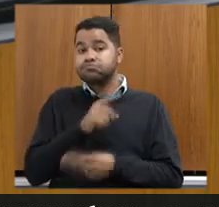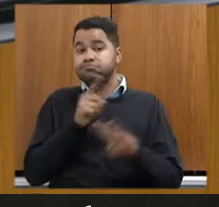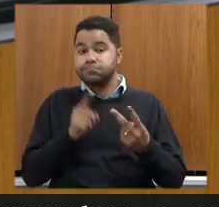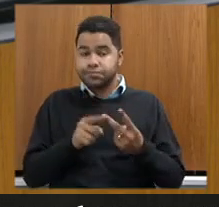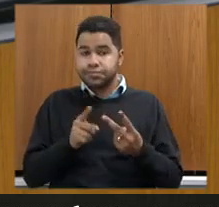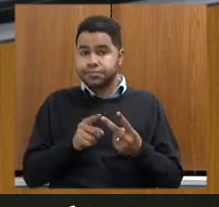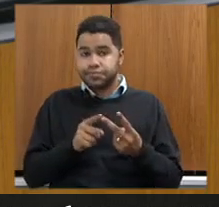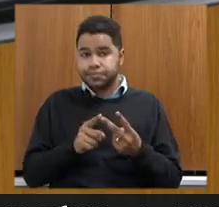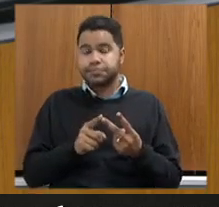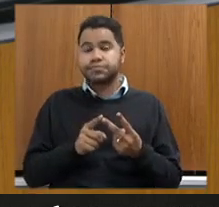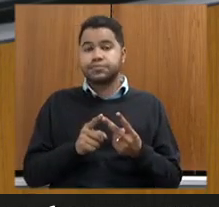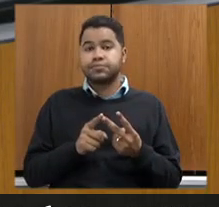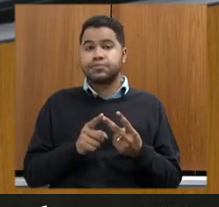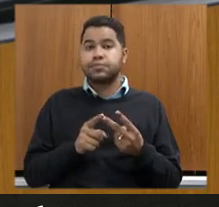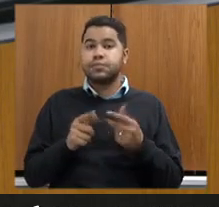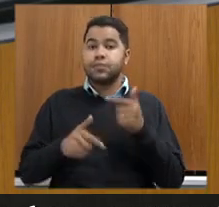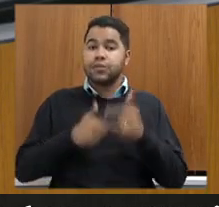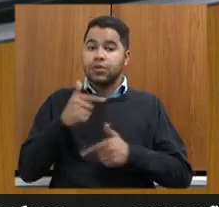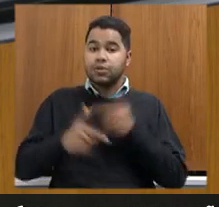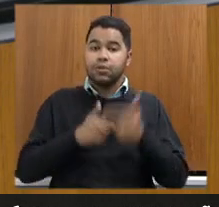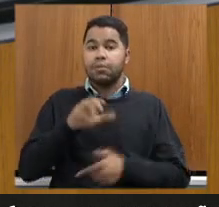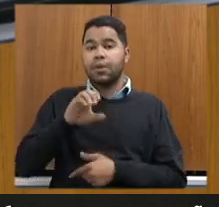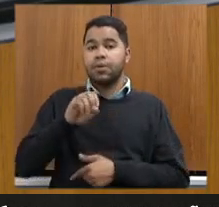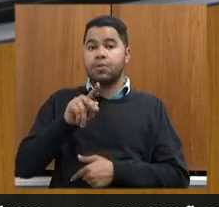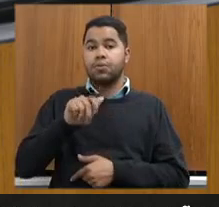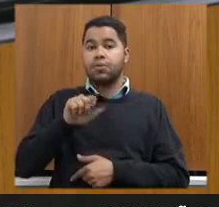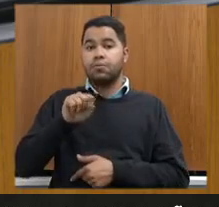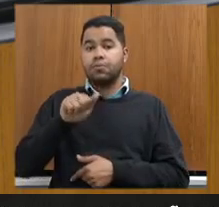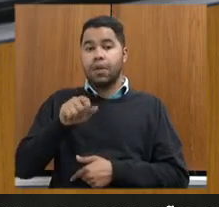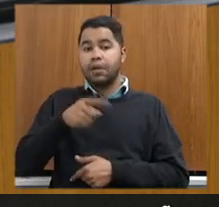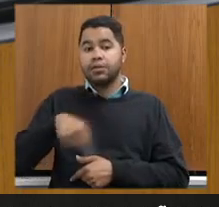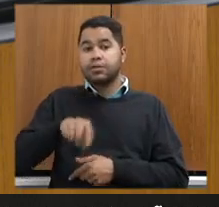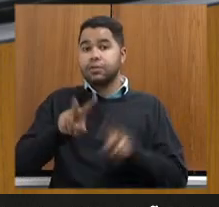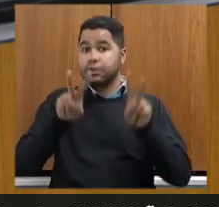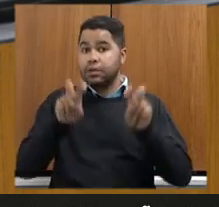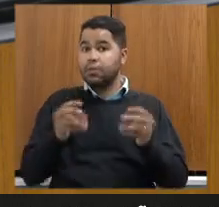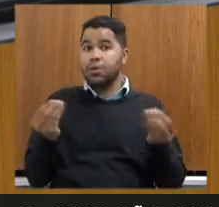os trabalhos da Copaz em relação a esse tema.